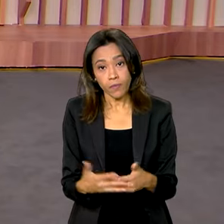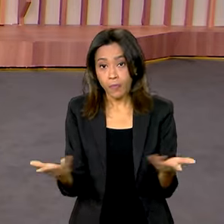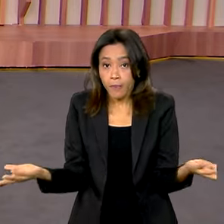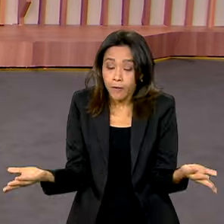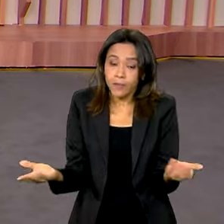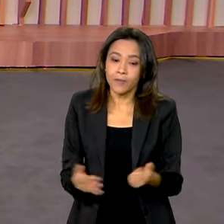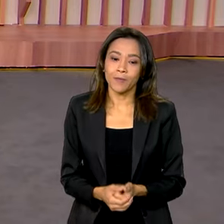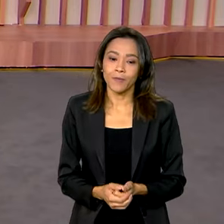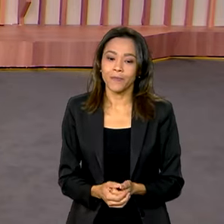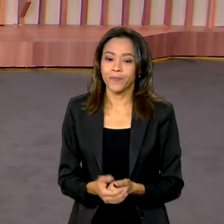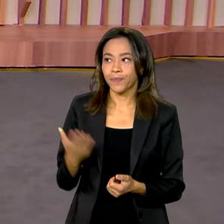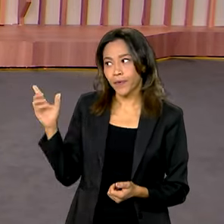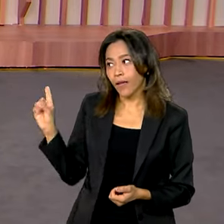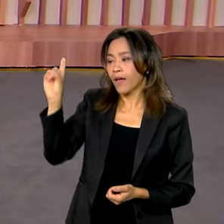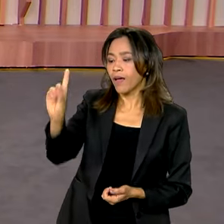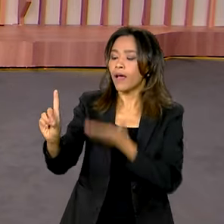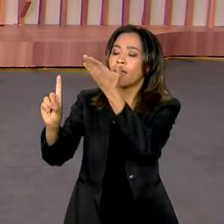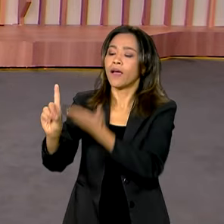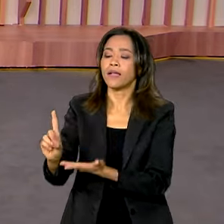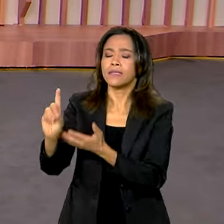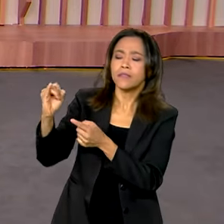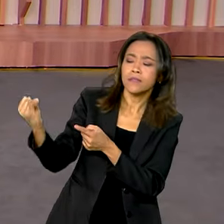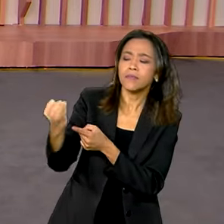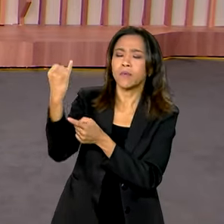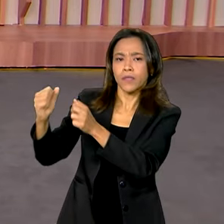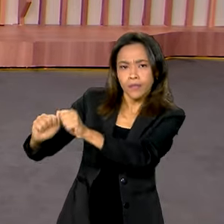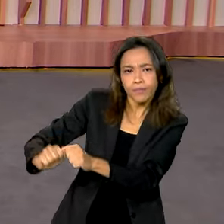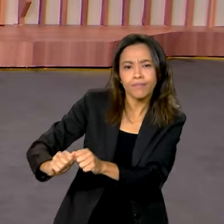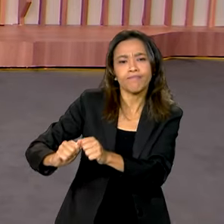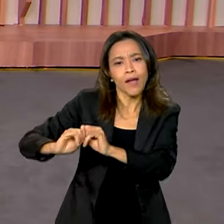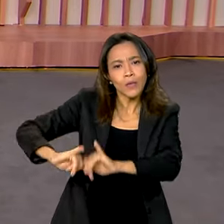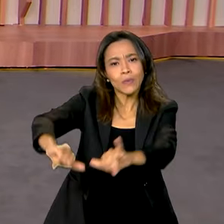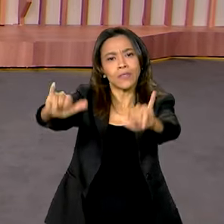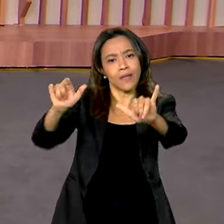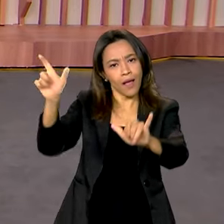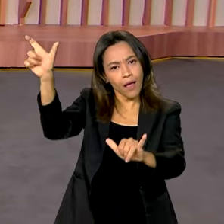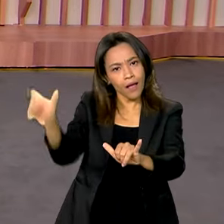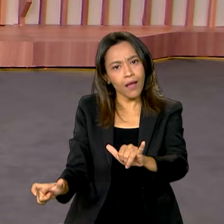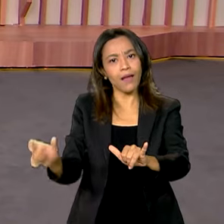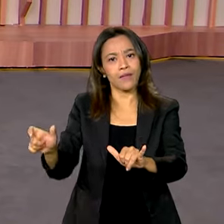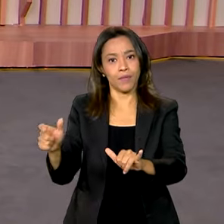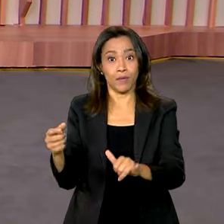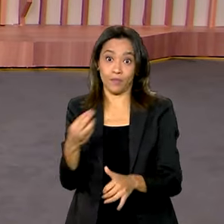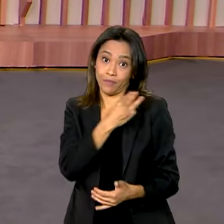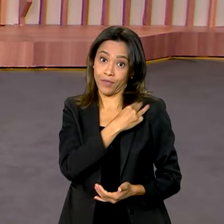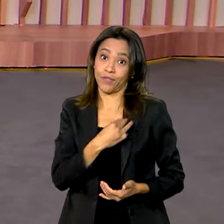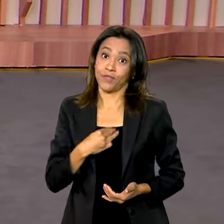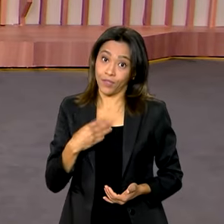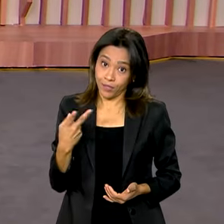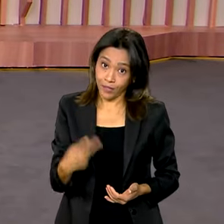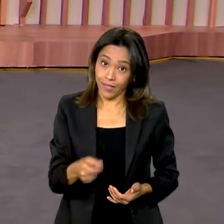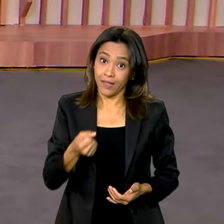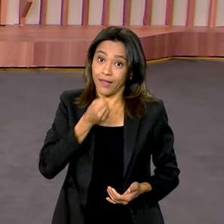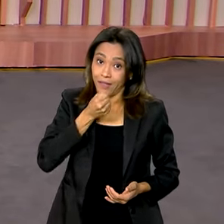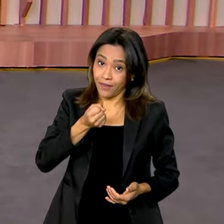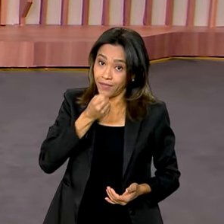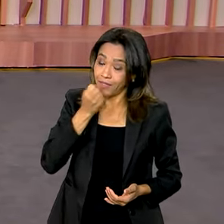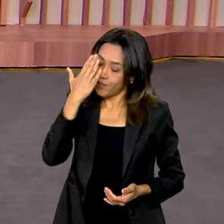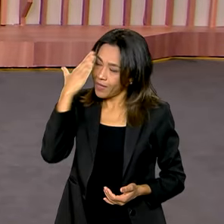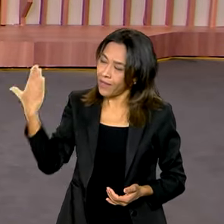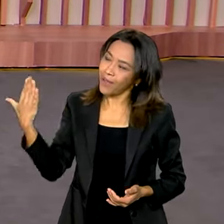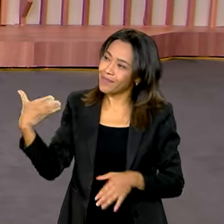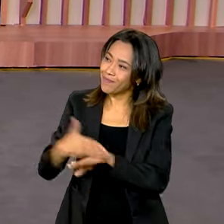é isso, a Karine Mello trouxe para a gente aqui anúncios importantes que foram feitos pelo ministro do Esporte, no nosso programa aqui, Bom Dia Ministro. Muito obrigada pela sua